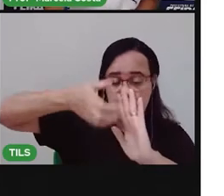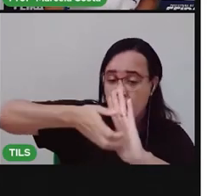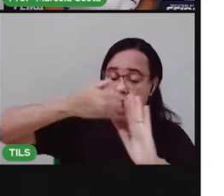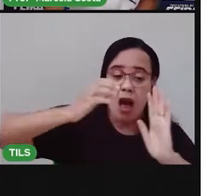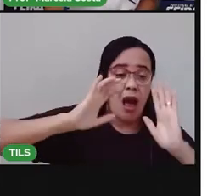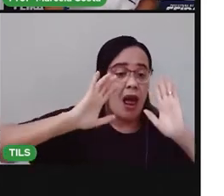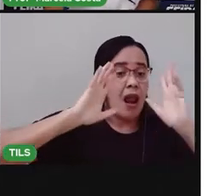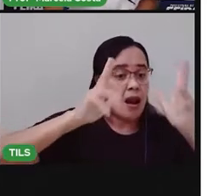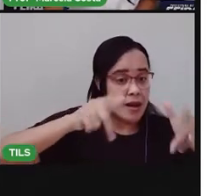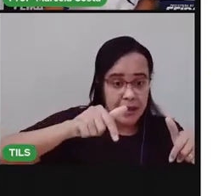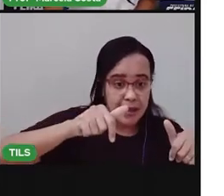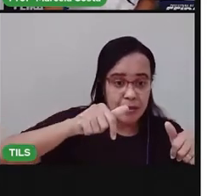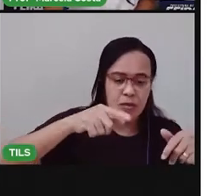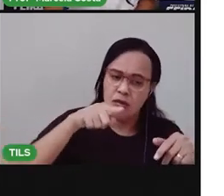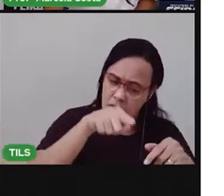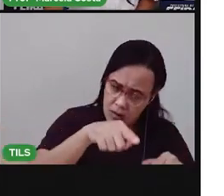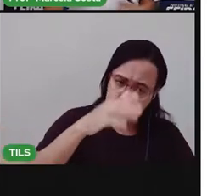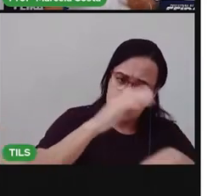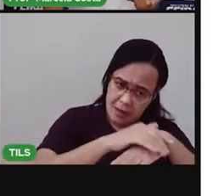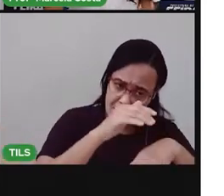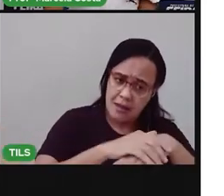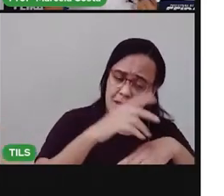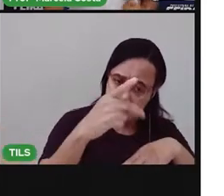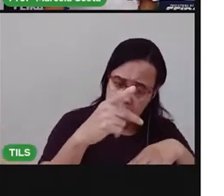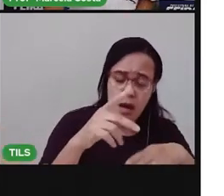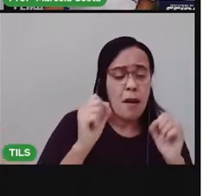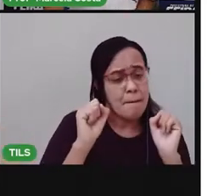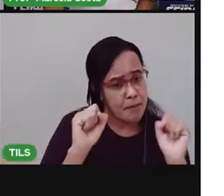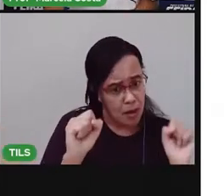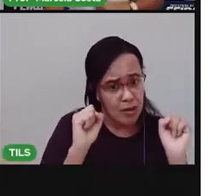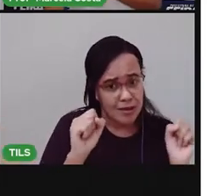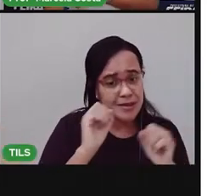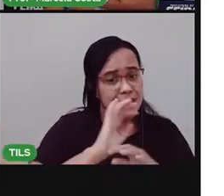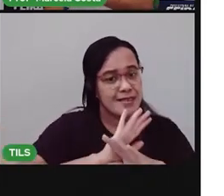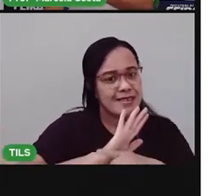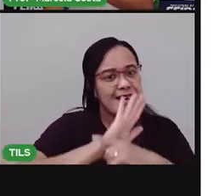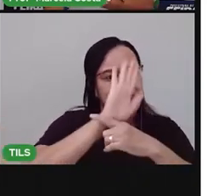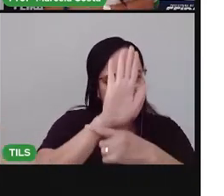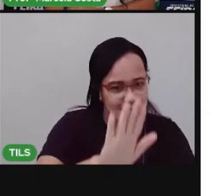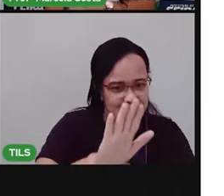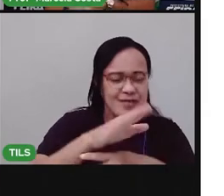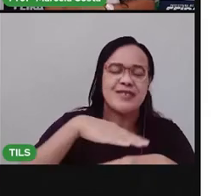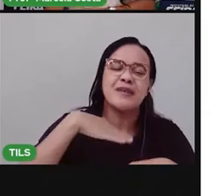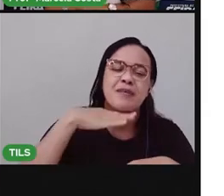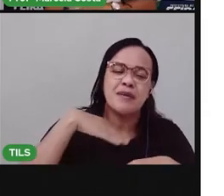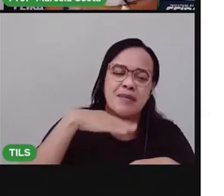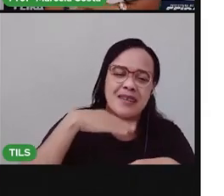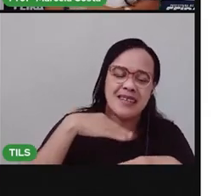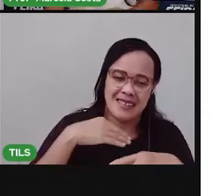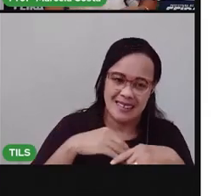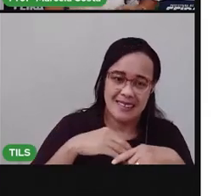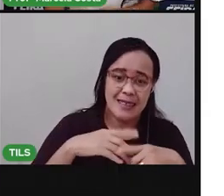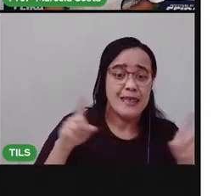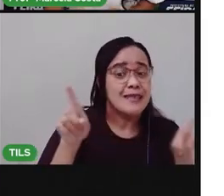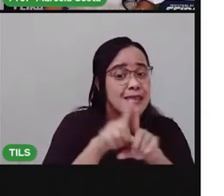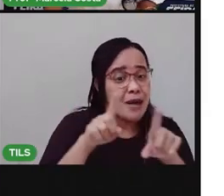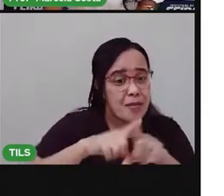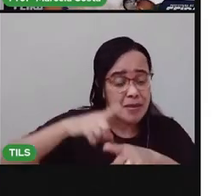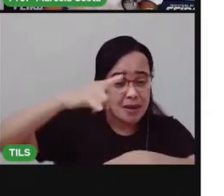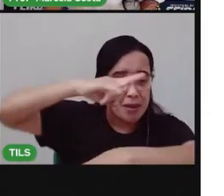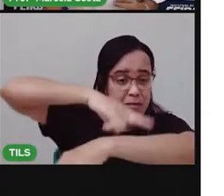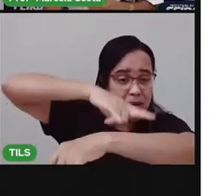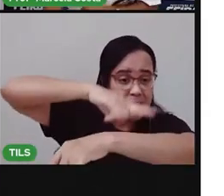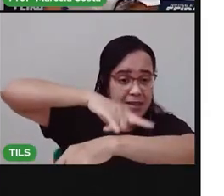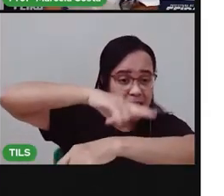é uma tarefa leve lavar os banheiros para eliminar toda a bactéria todo o fundo que